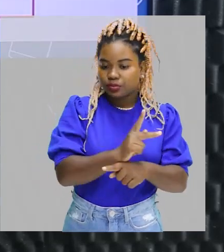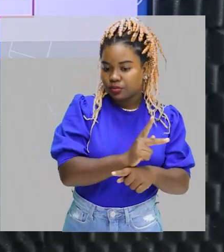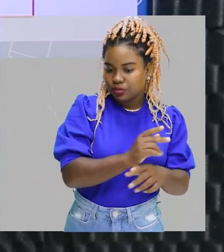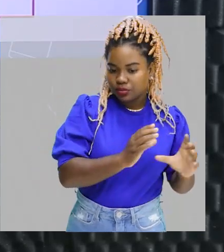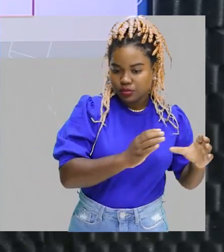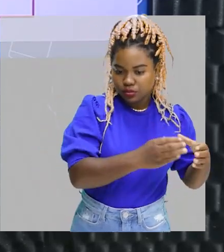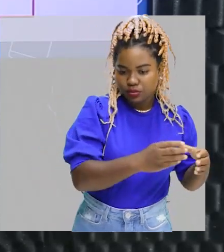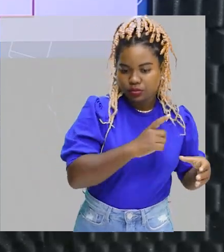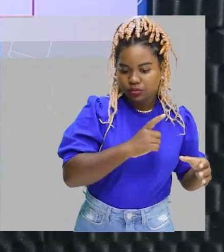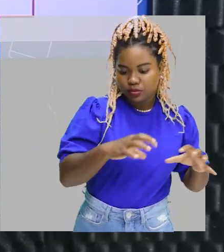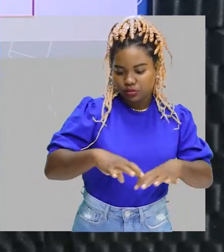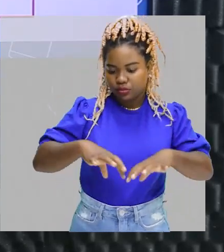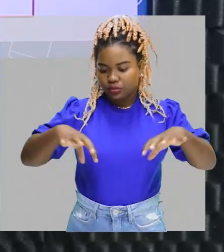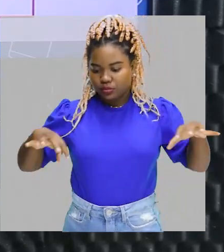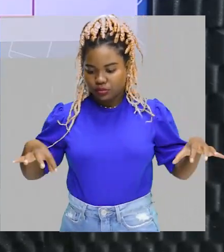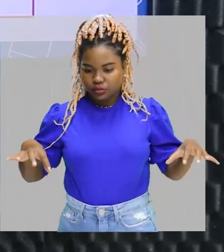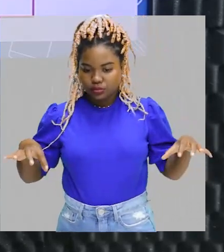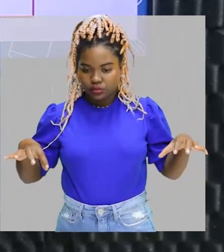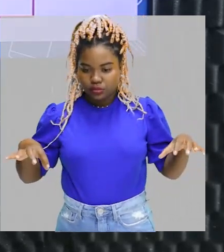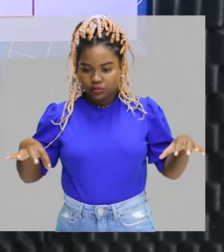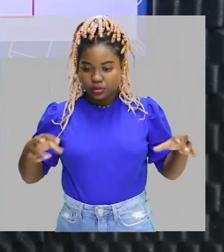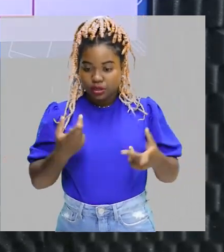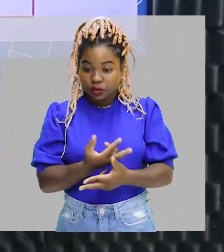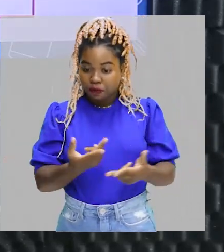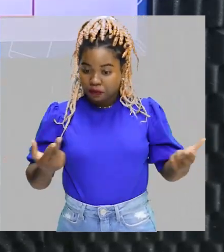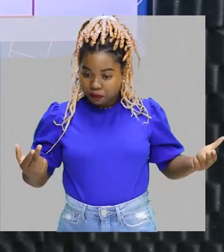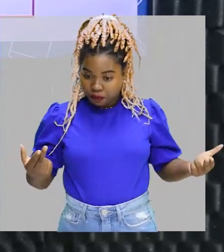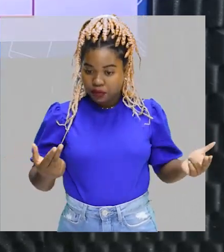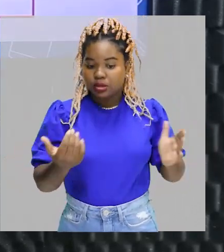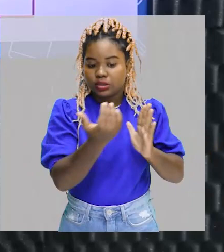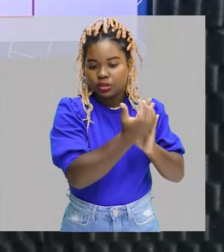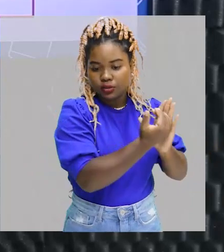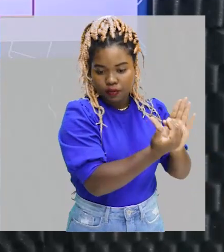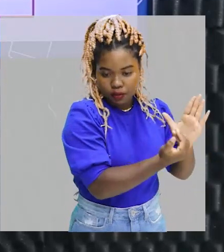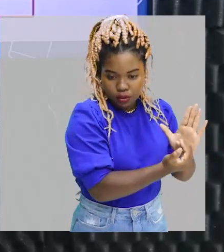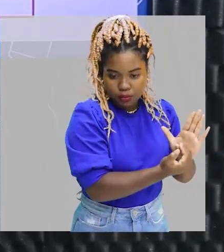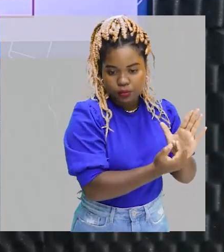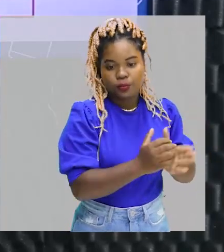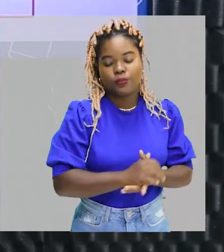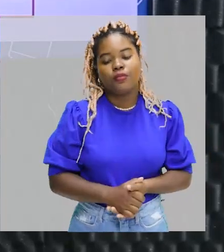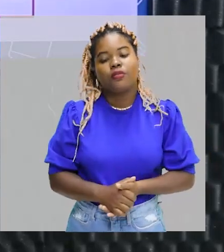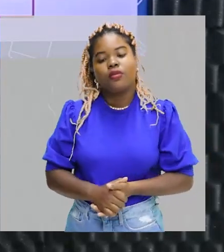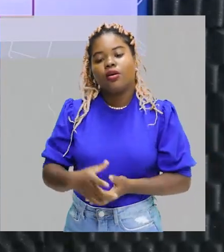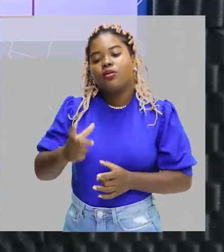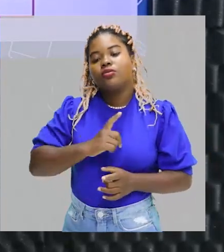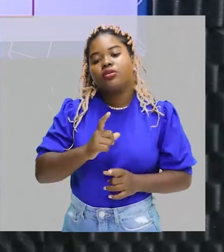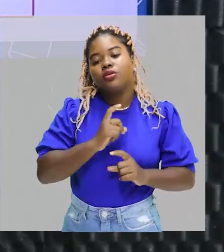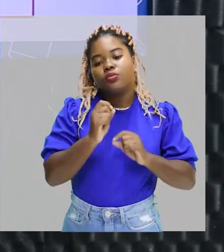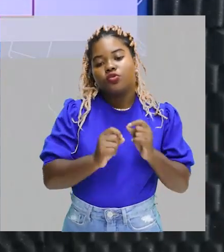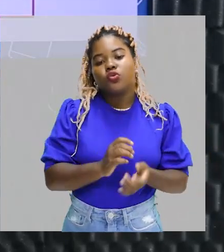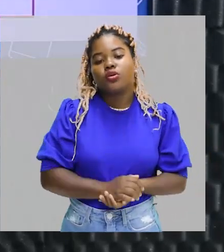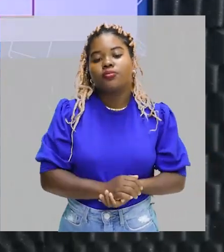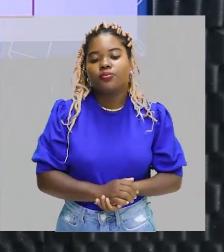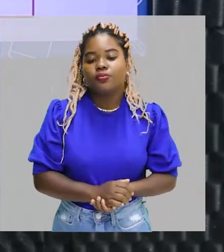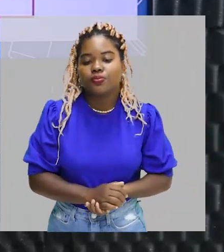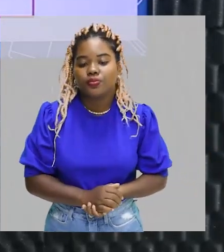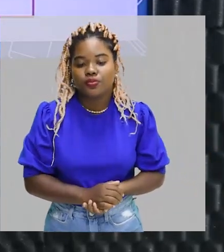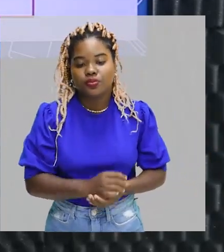subdivididos em várias classes. Então, podemos ter